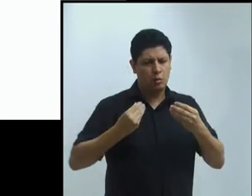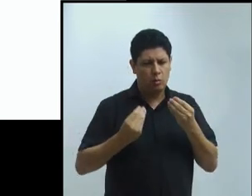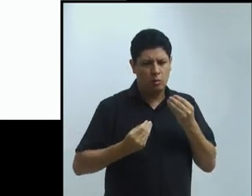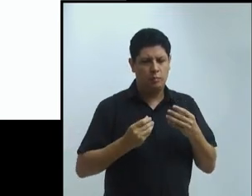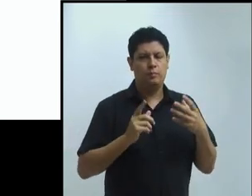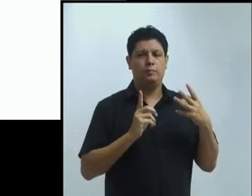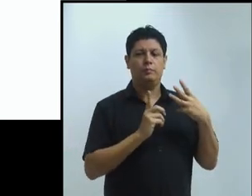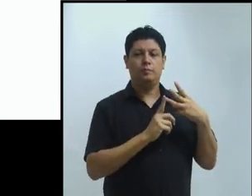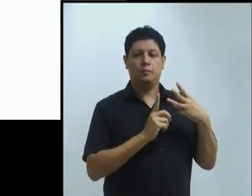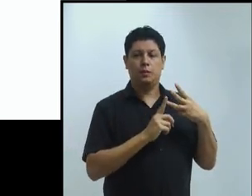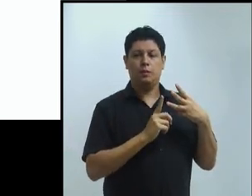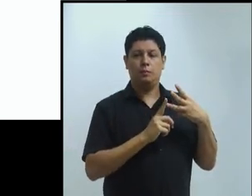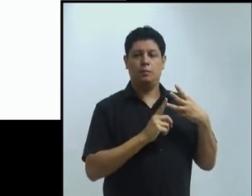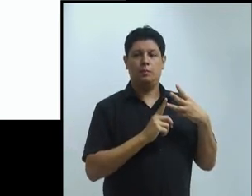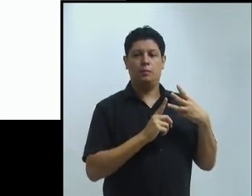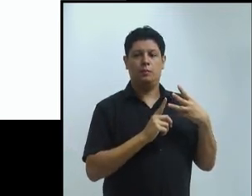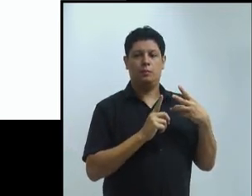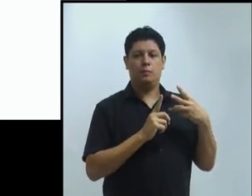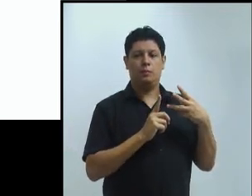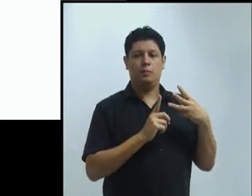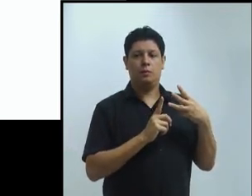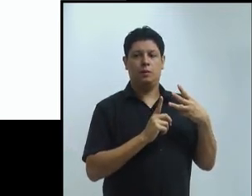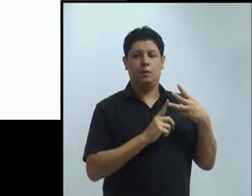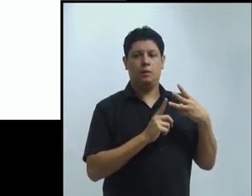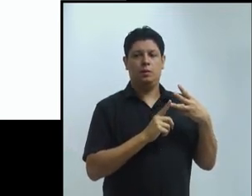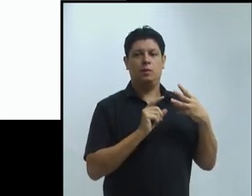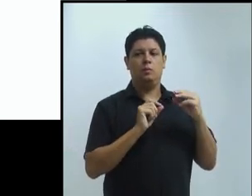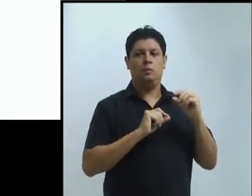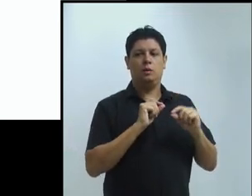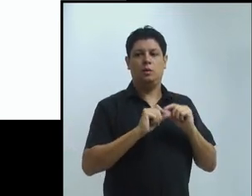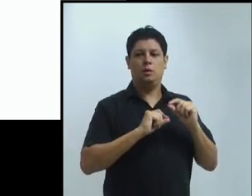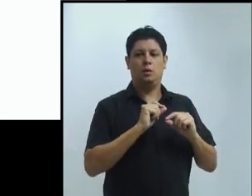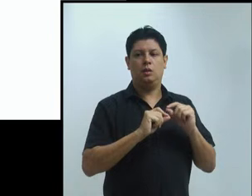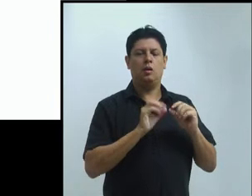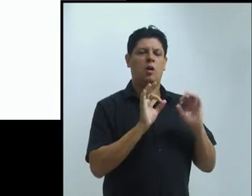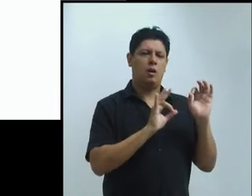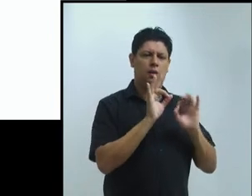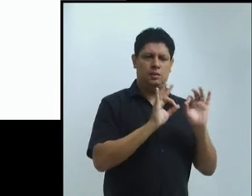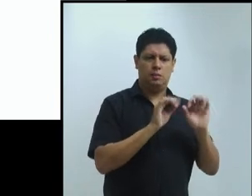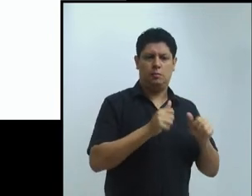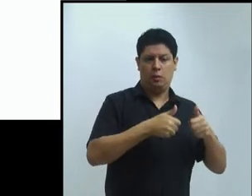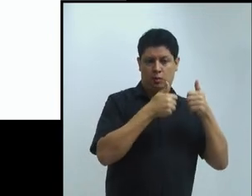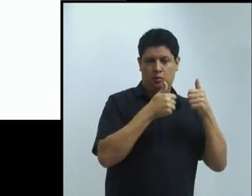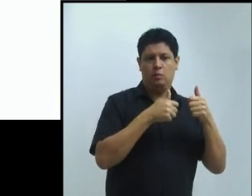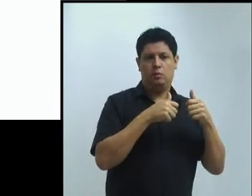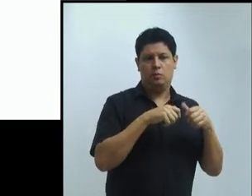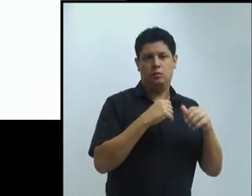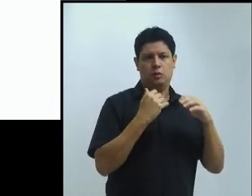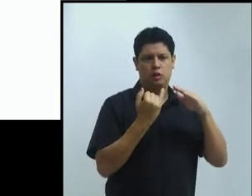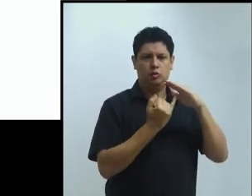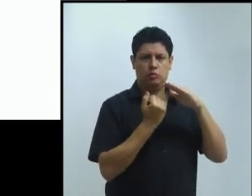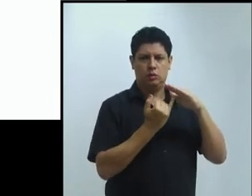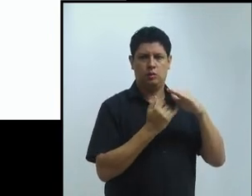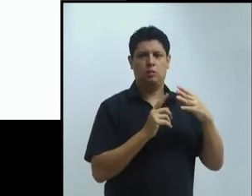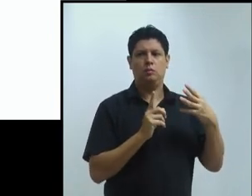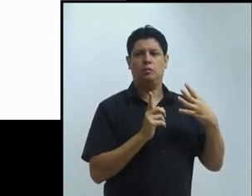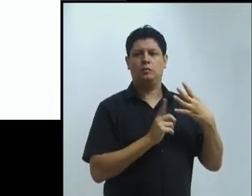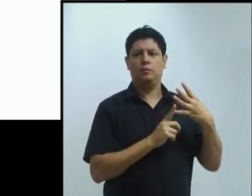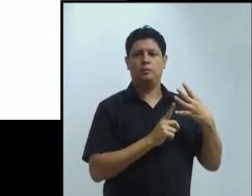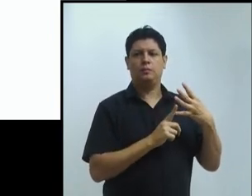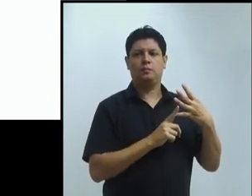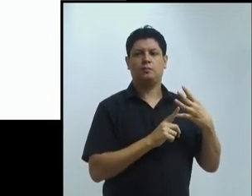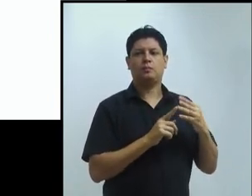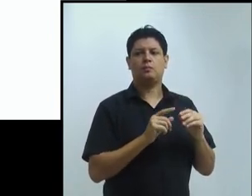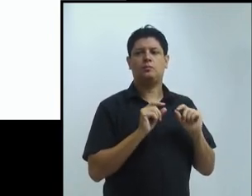políticas de promoção da internacionalização acadêmica. Então, cada um desses temas tem lá no